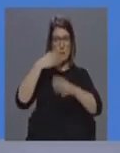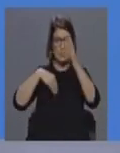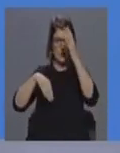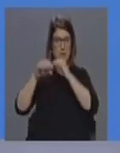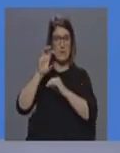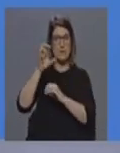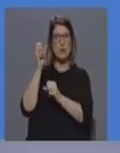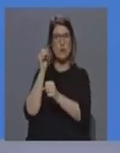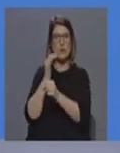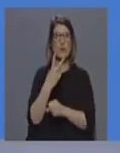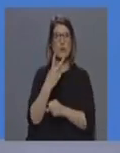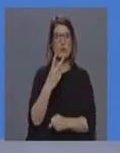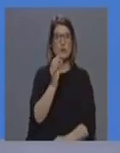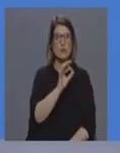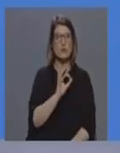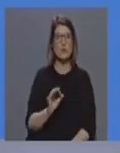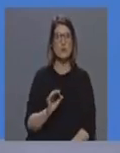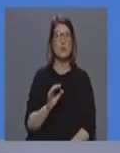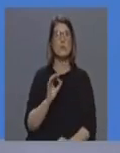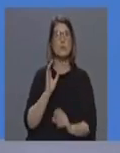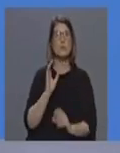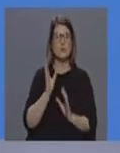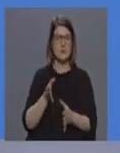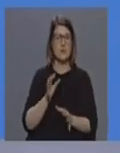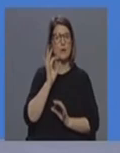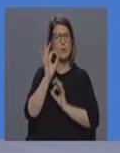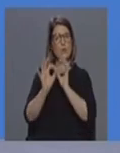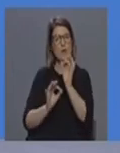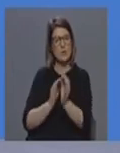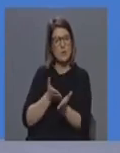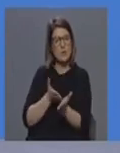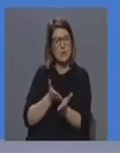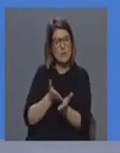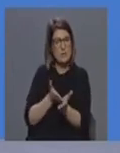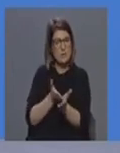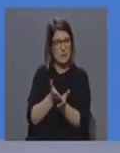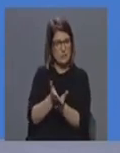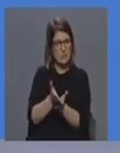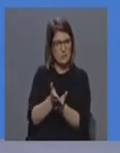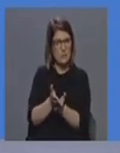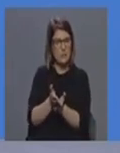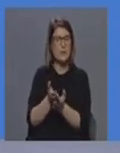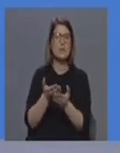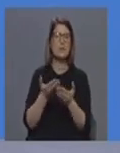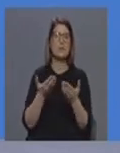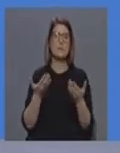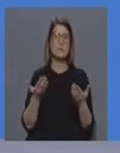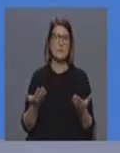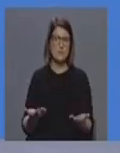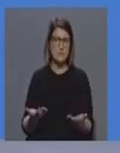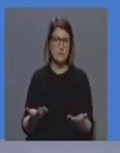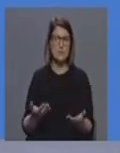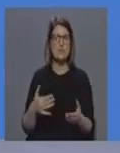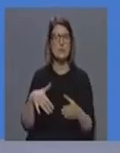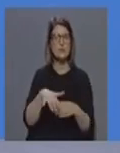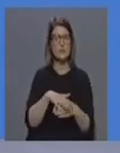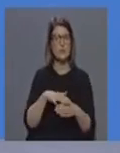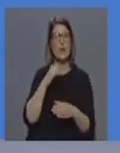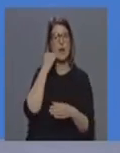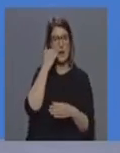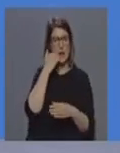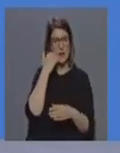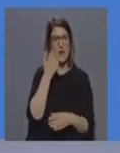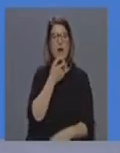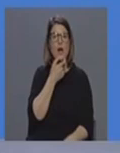necessitarão de cuidados em medicina intensiva e, portanto, serão os casos mais graves.